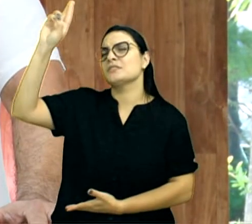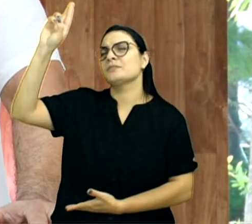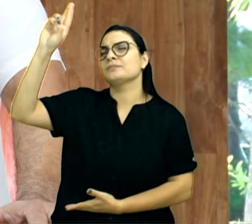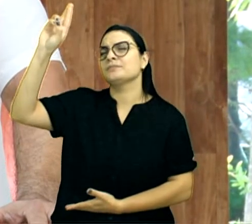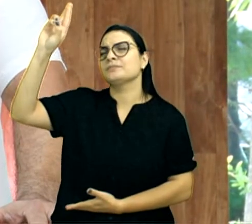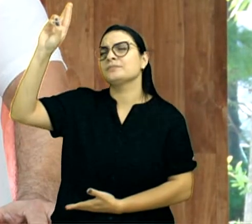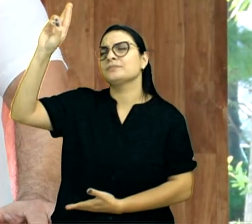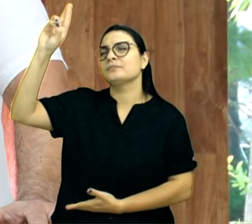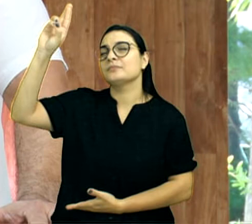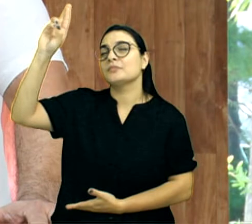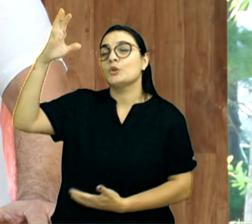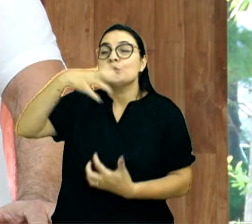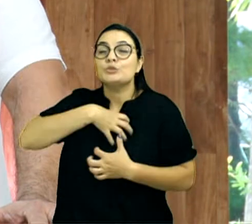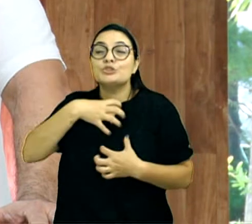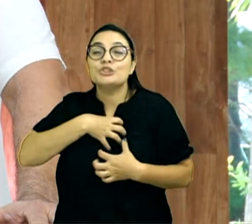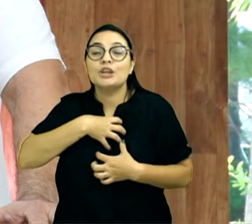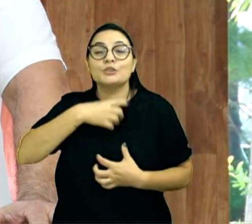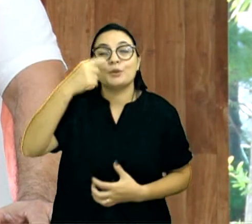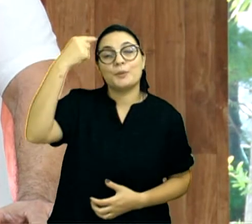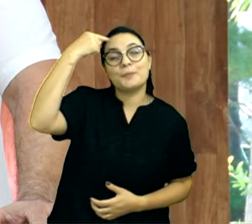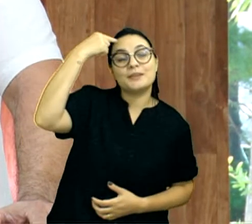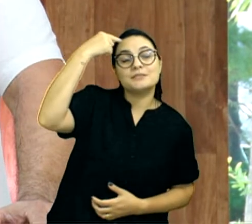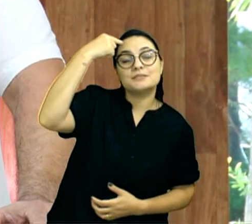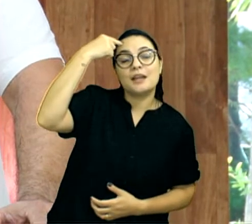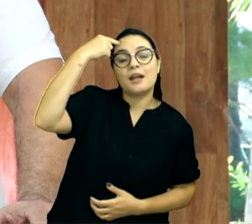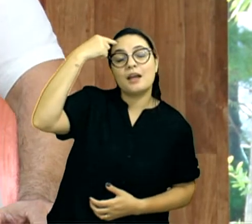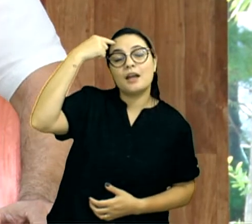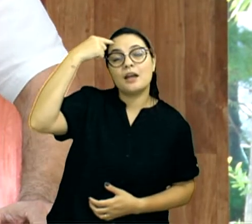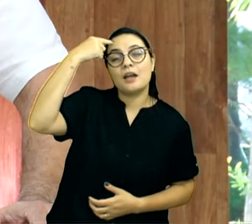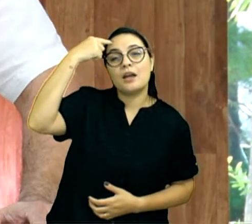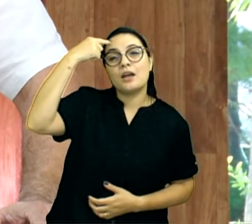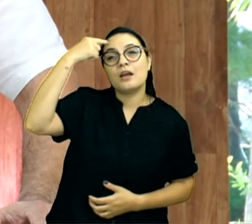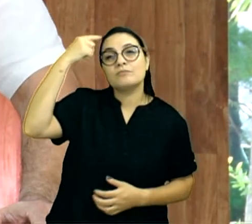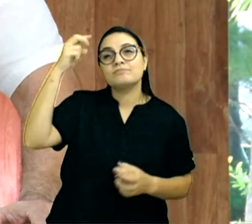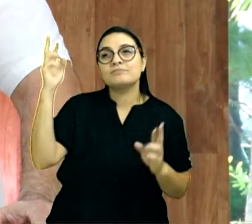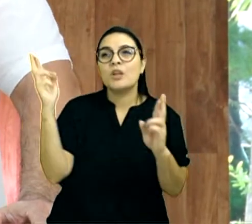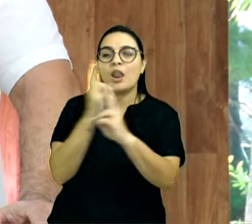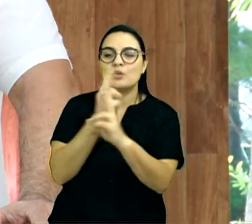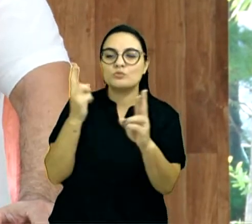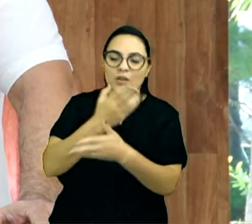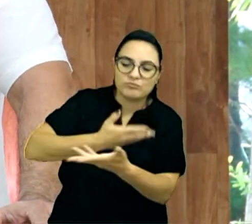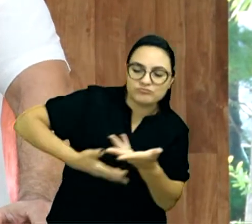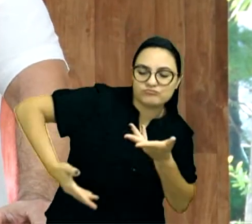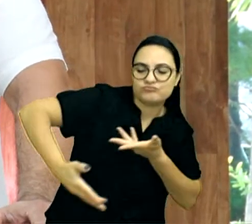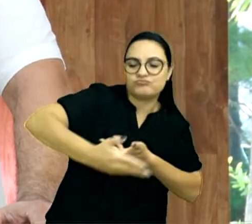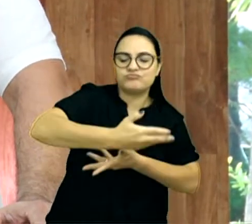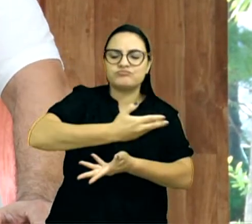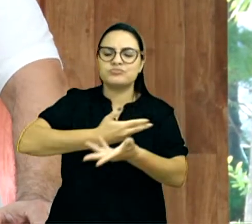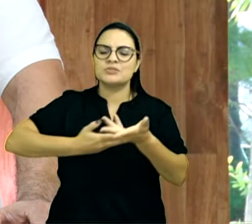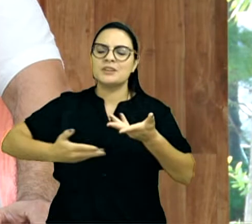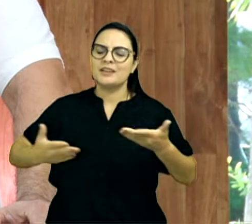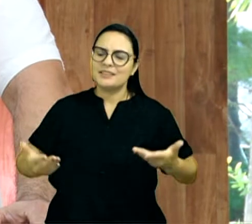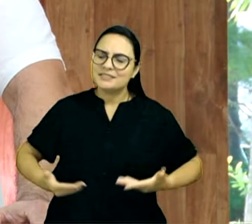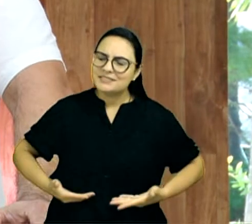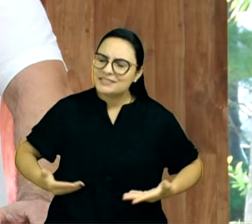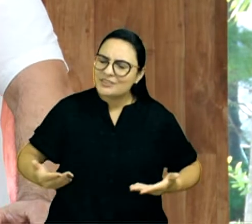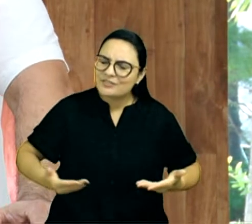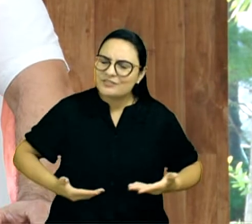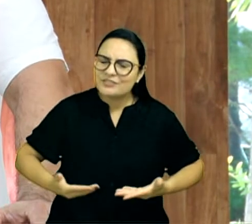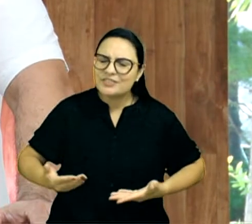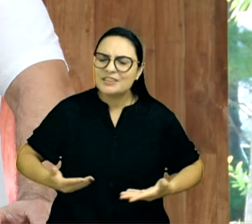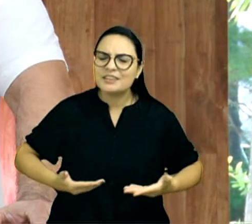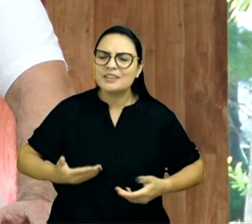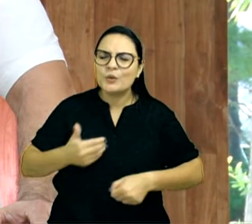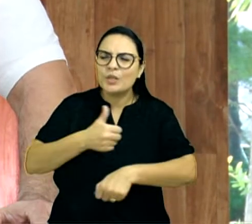no pensar, servos no relacionar, servos aonde estivermos,